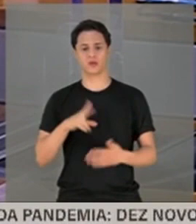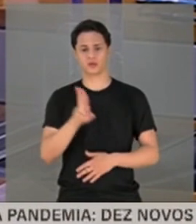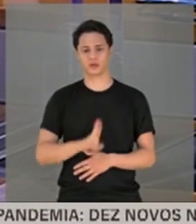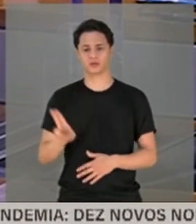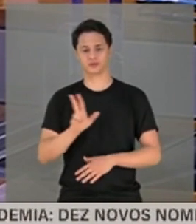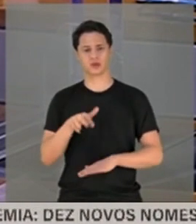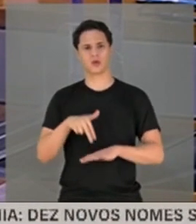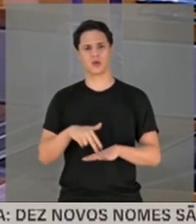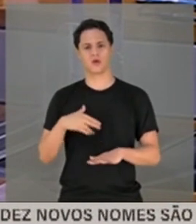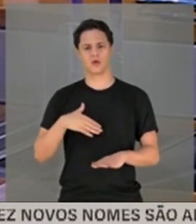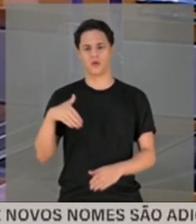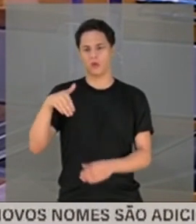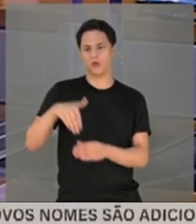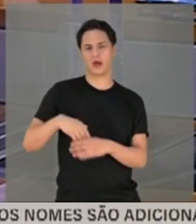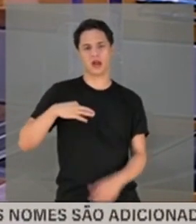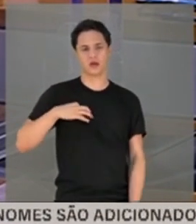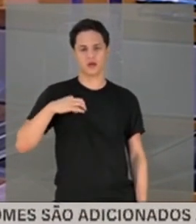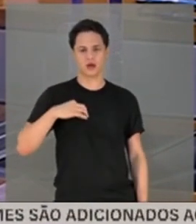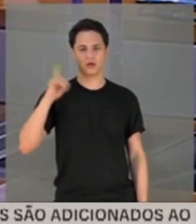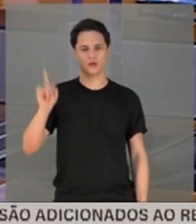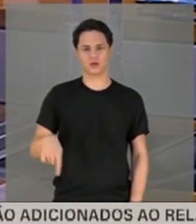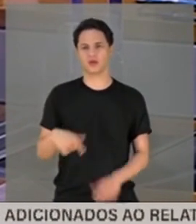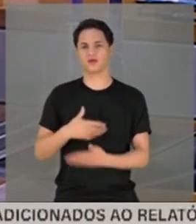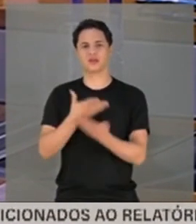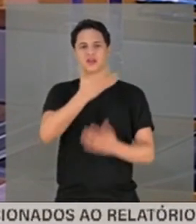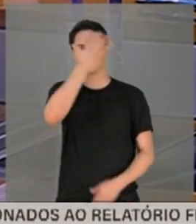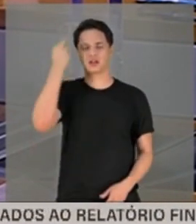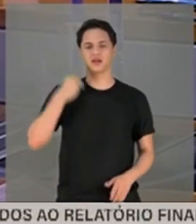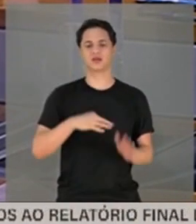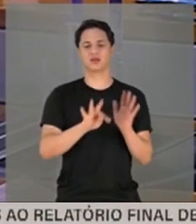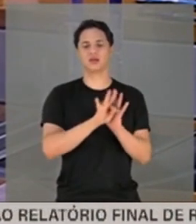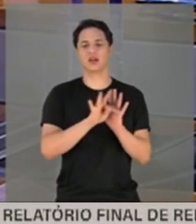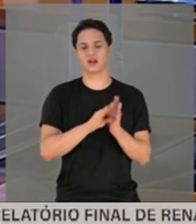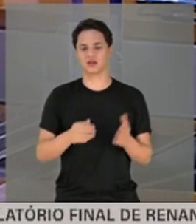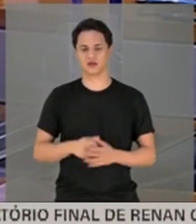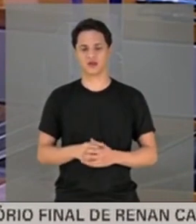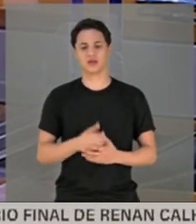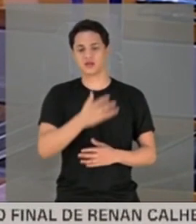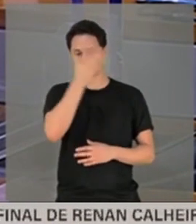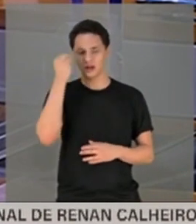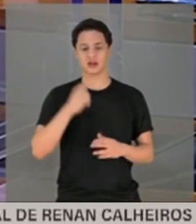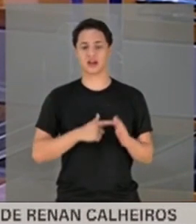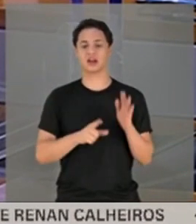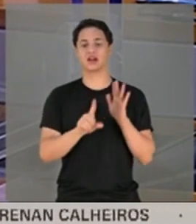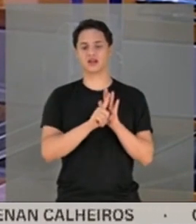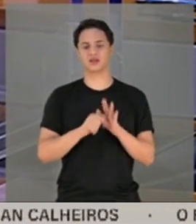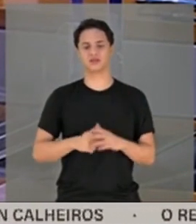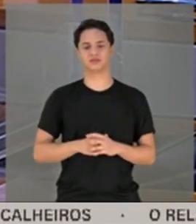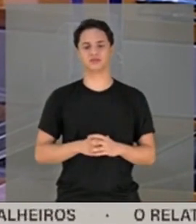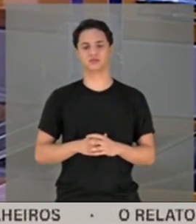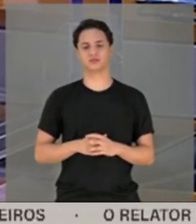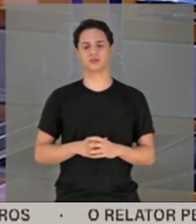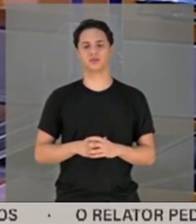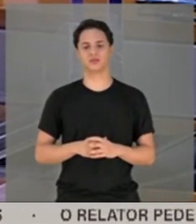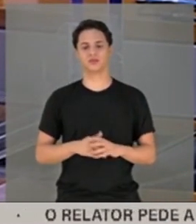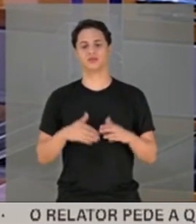forma eleitoreira é tão grande que esquece a tecnicidade, esquece a legalidade. Então,